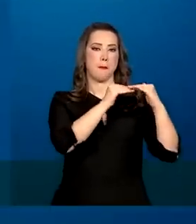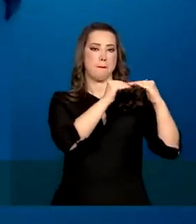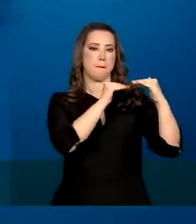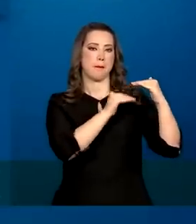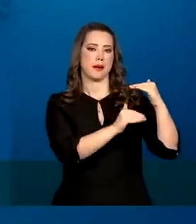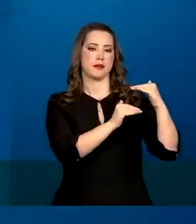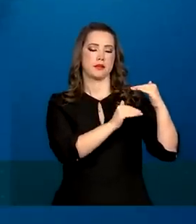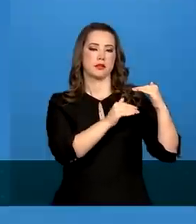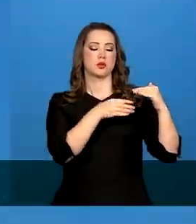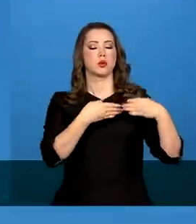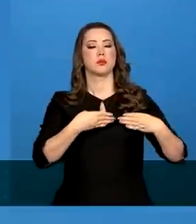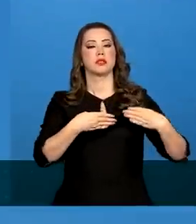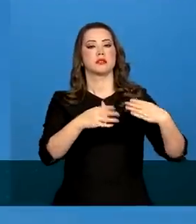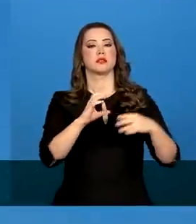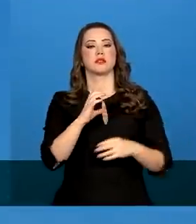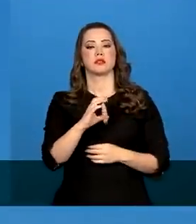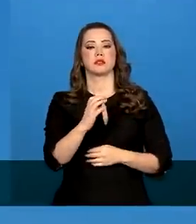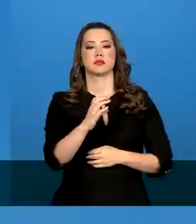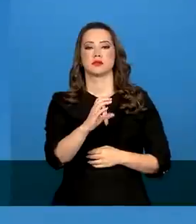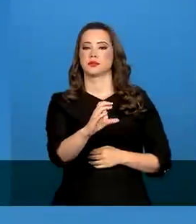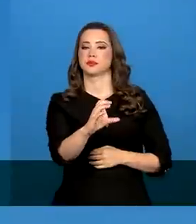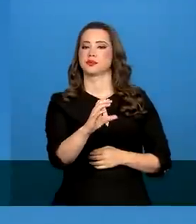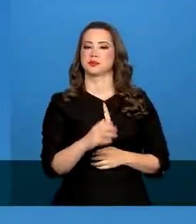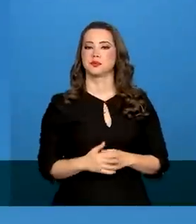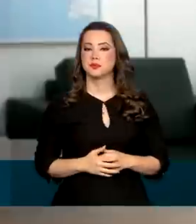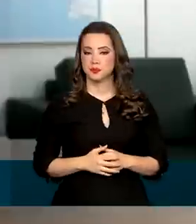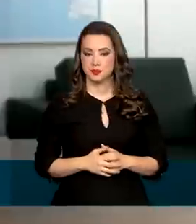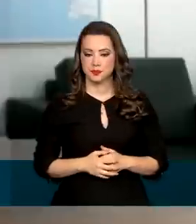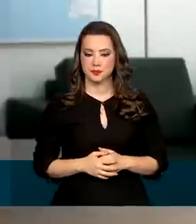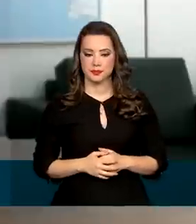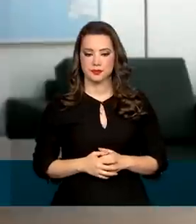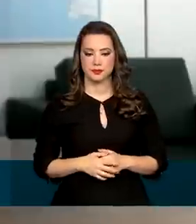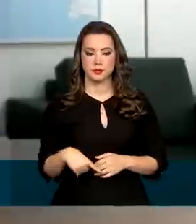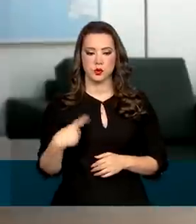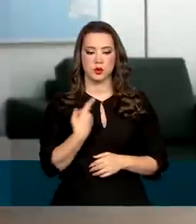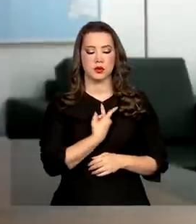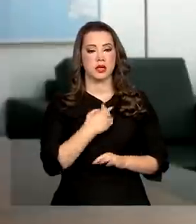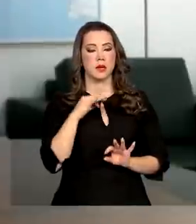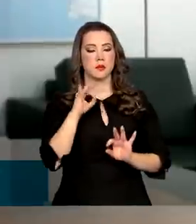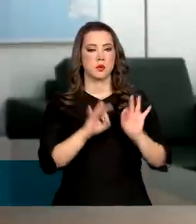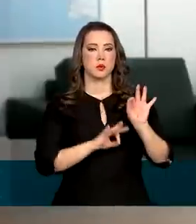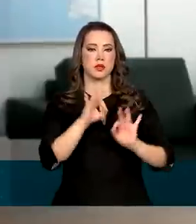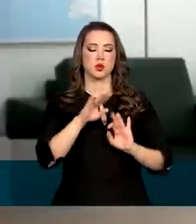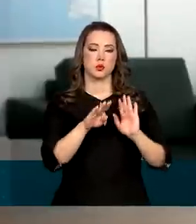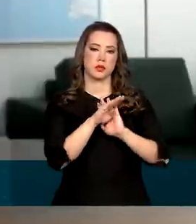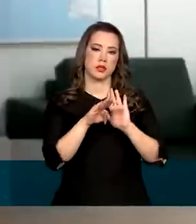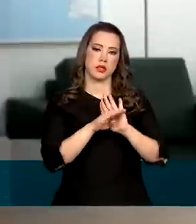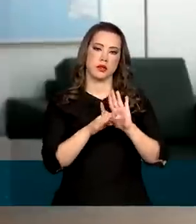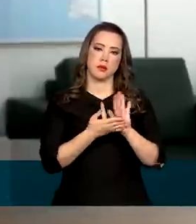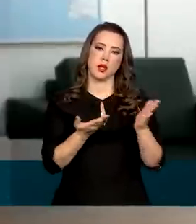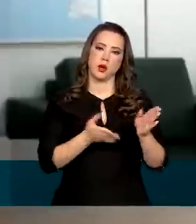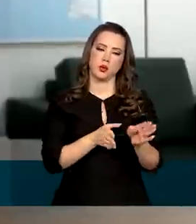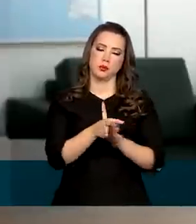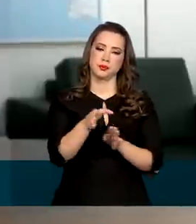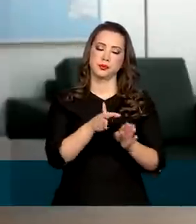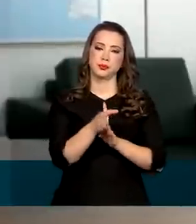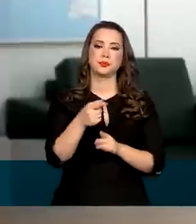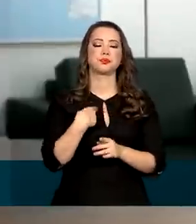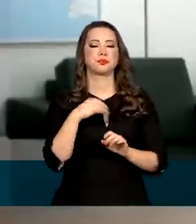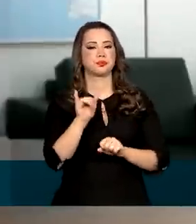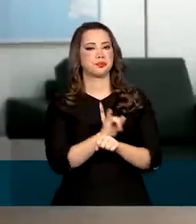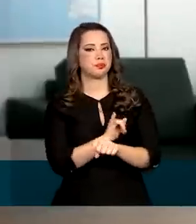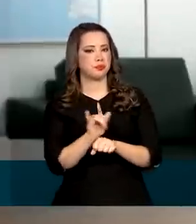Ministério de Ciência, Tecnologia e Inovações. Nós temos um programa que agora tem orientação, tem